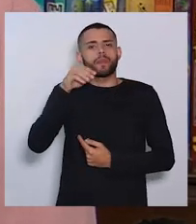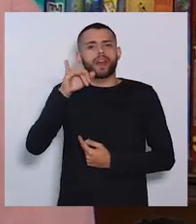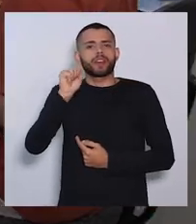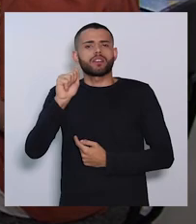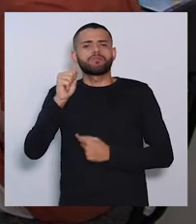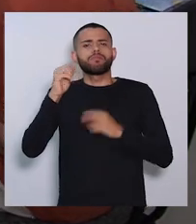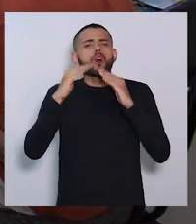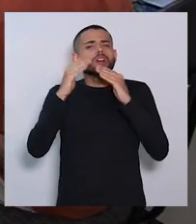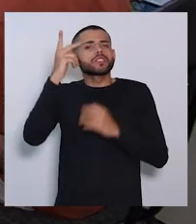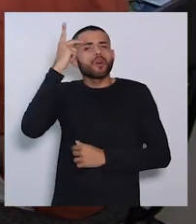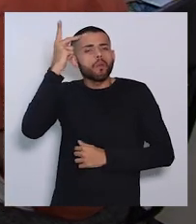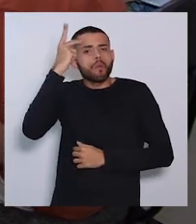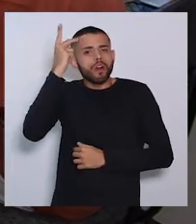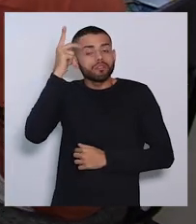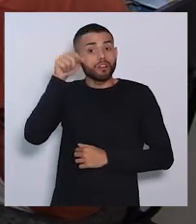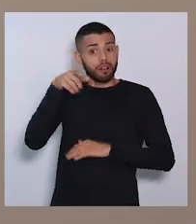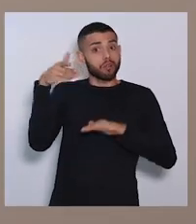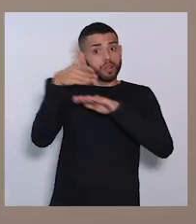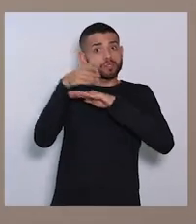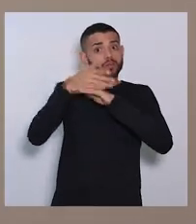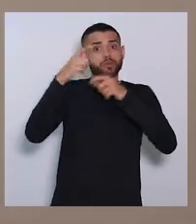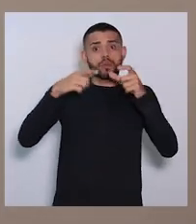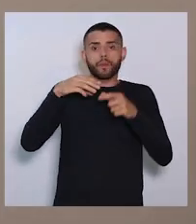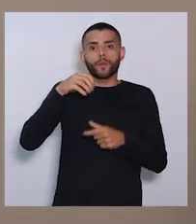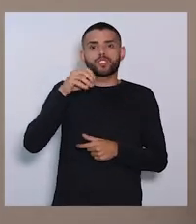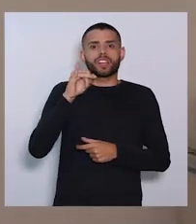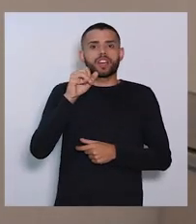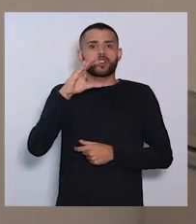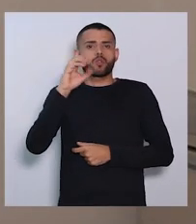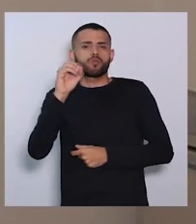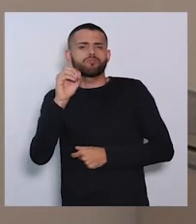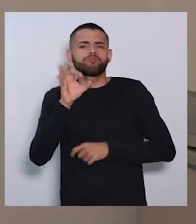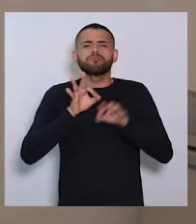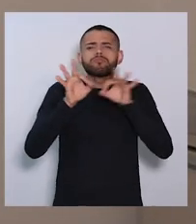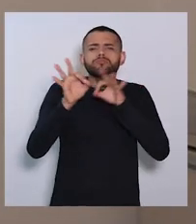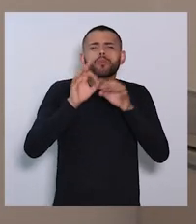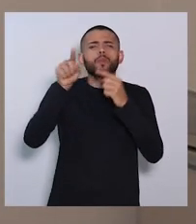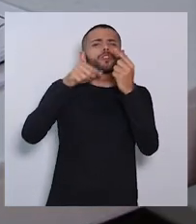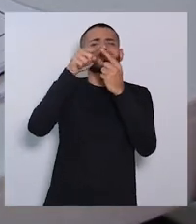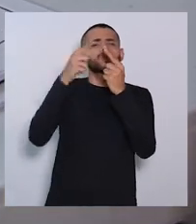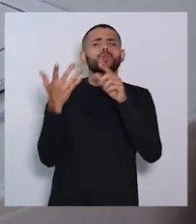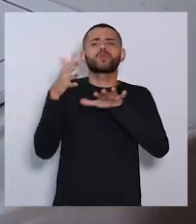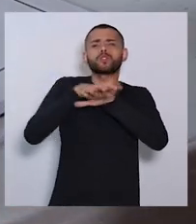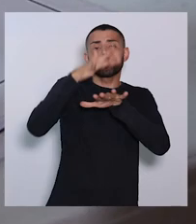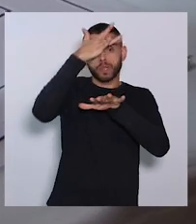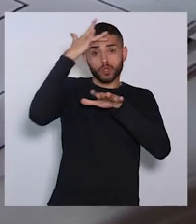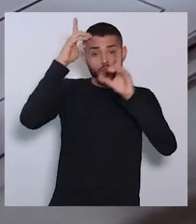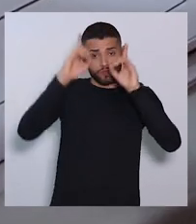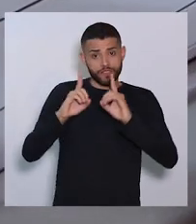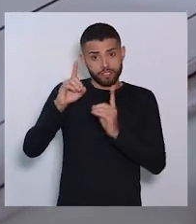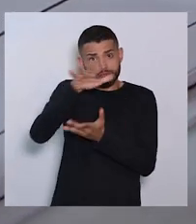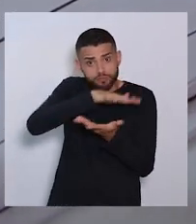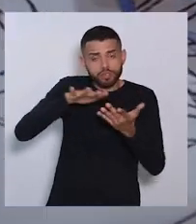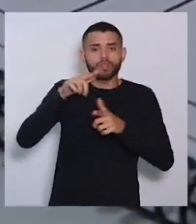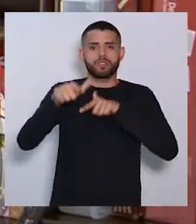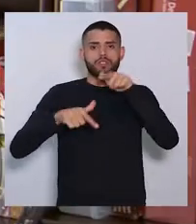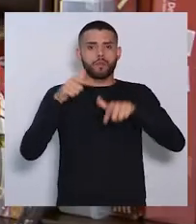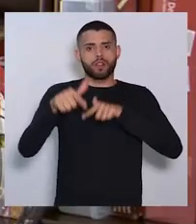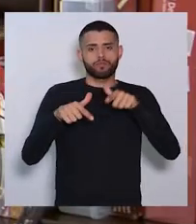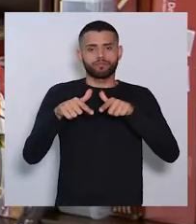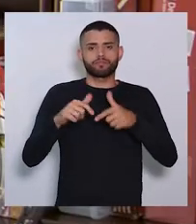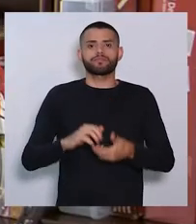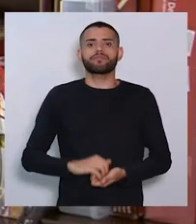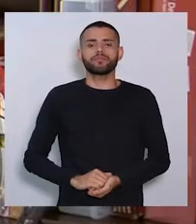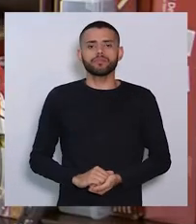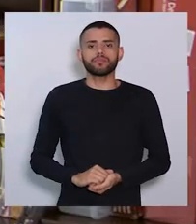cidade de São Paulo, que participa do Espaço Mosaico, um programa que visa a inclusão de deficientes no mercado de trabalho. A gente